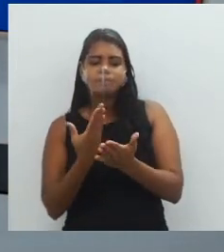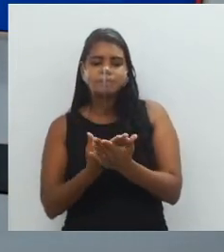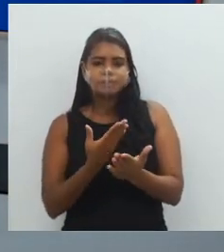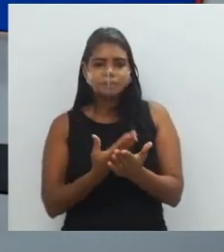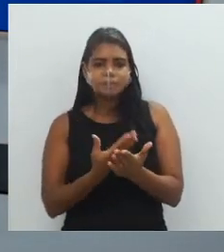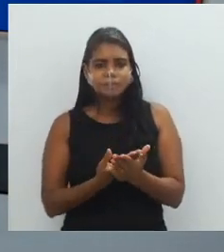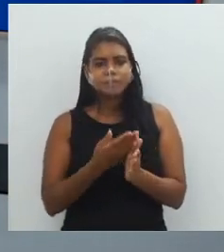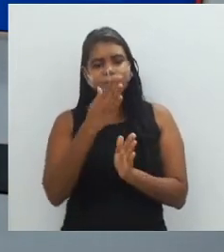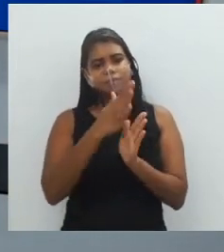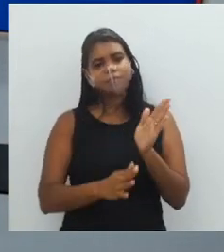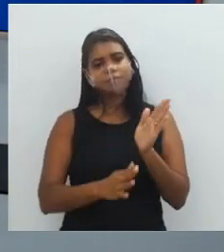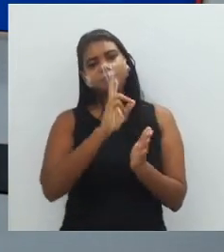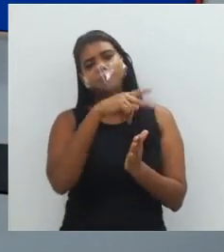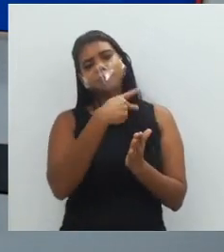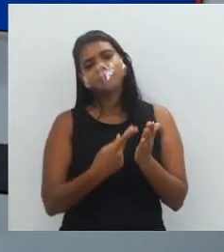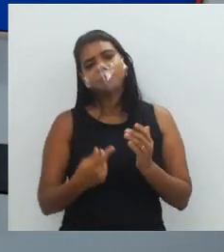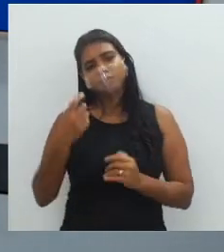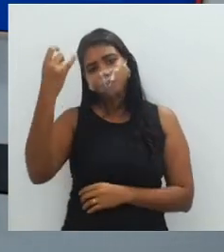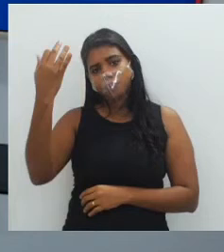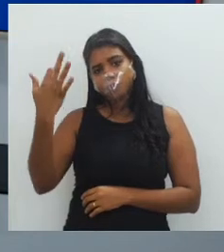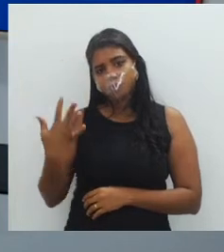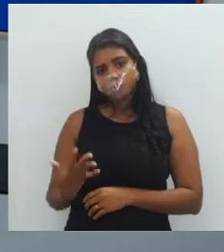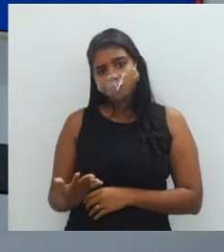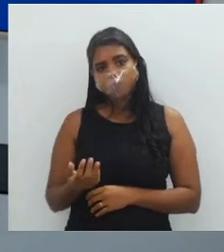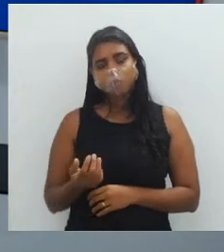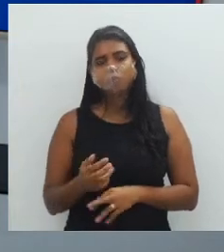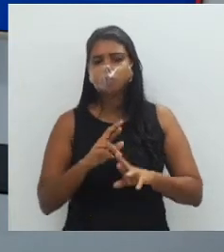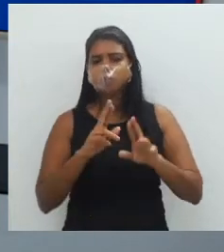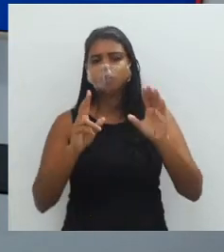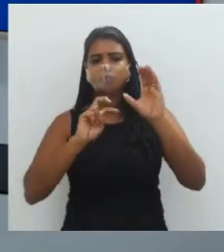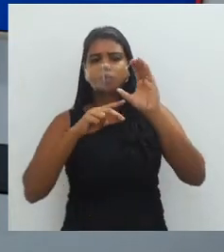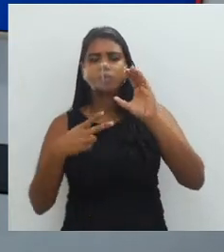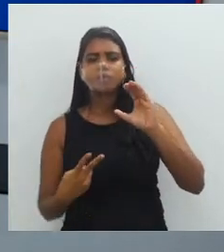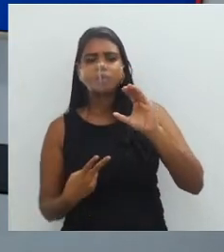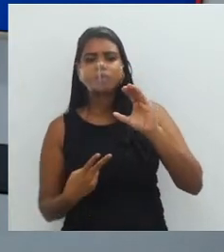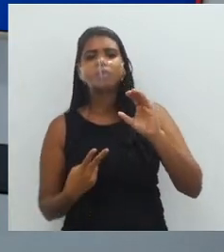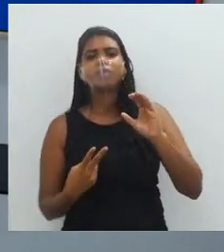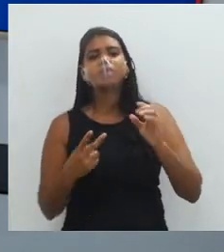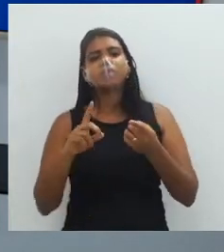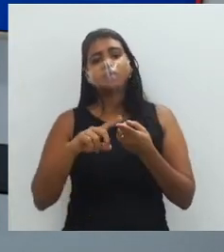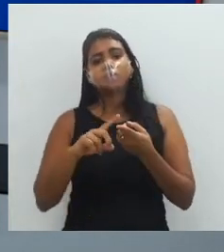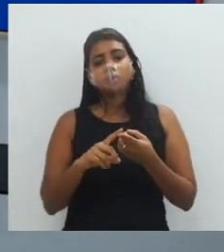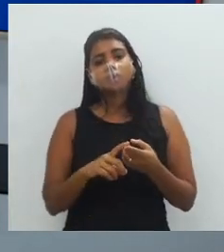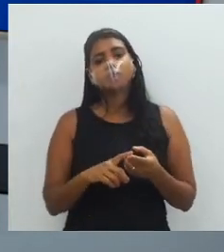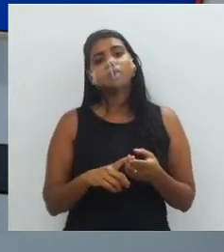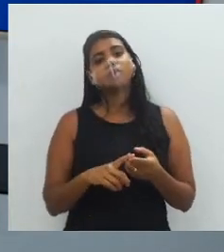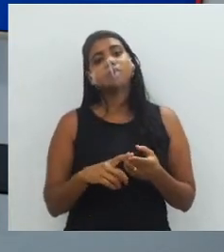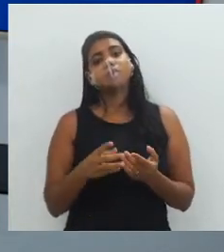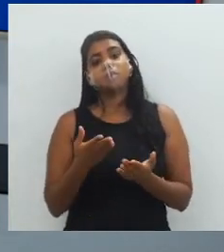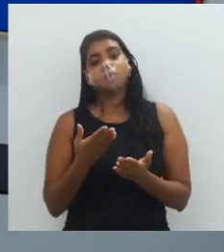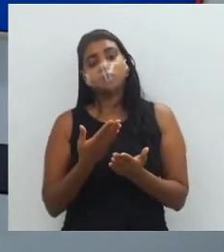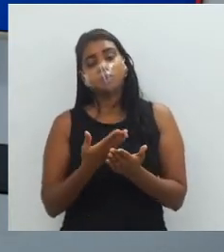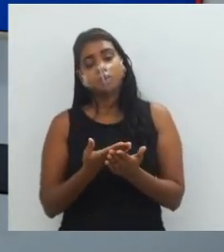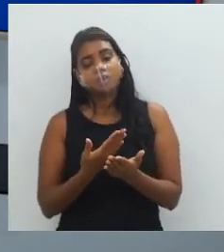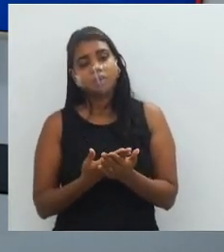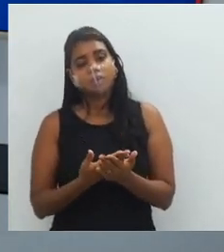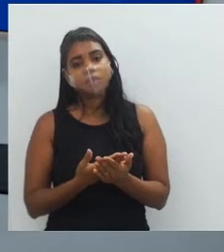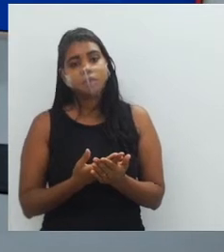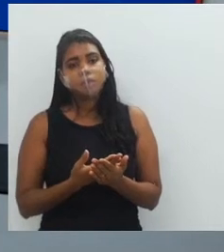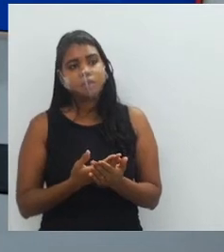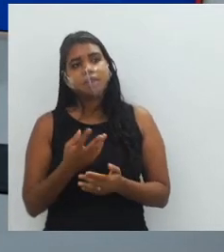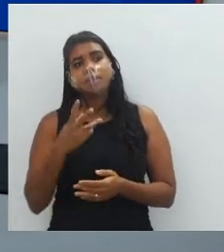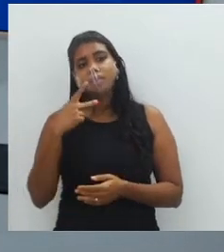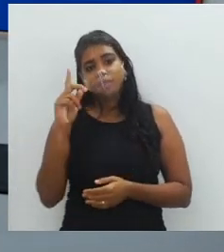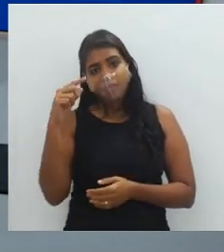texturas, falando de tipos, né? E de modos de produção. Mas a gente continua falando um pouquinho mais sobre